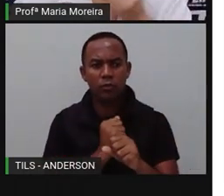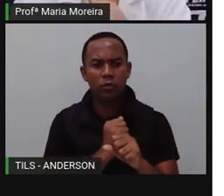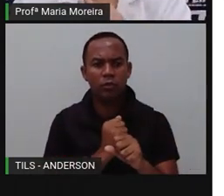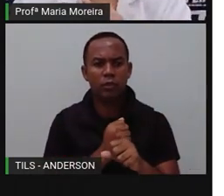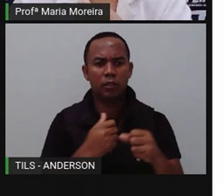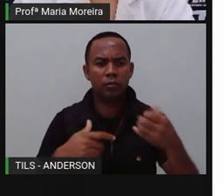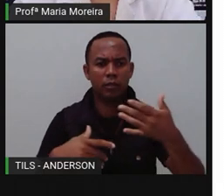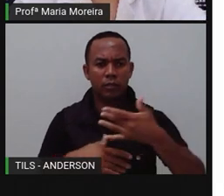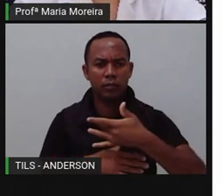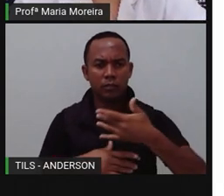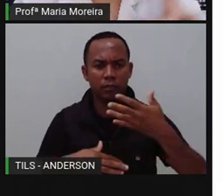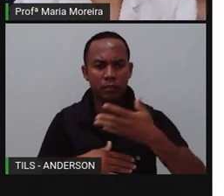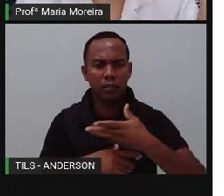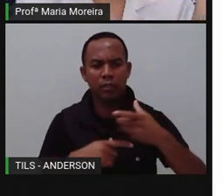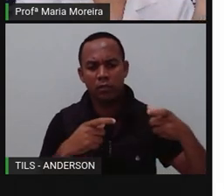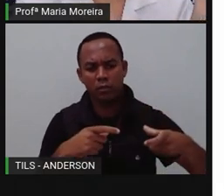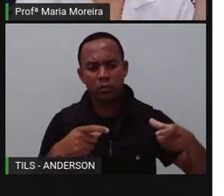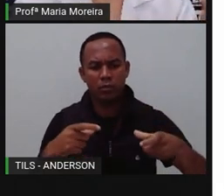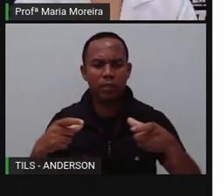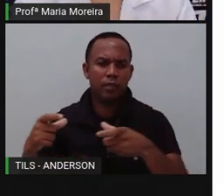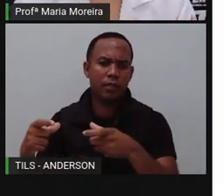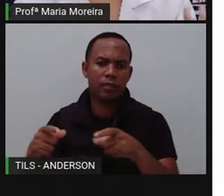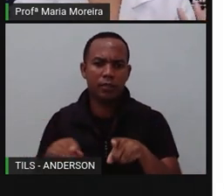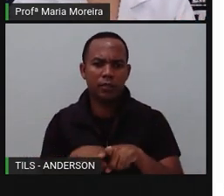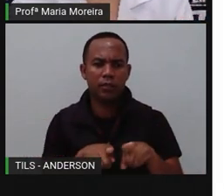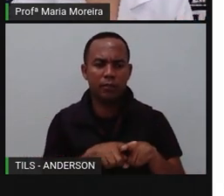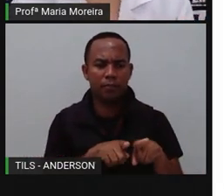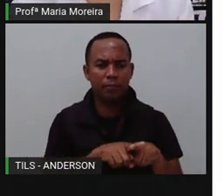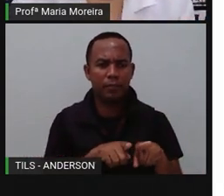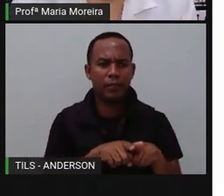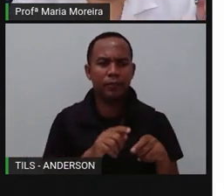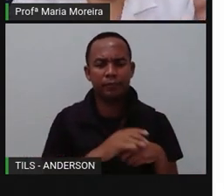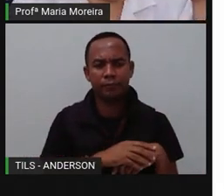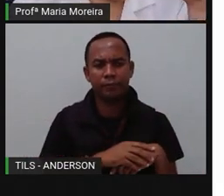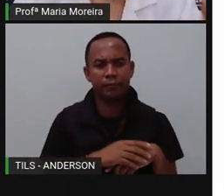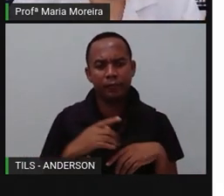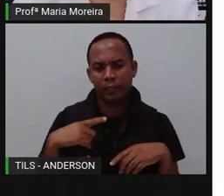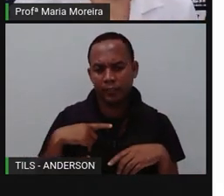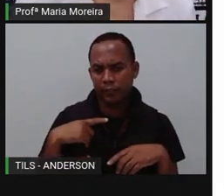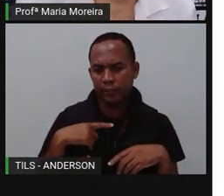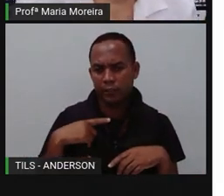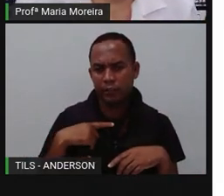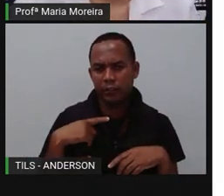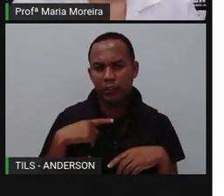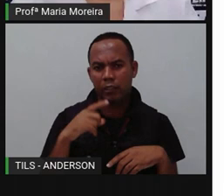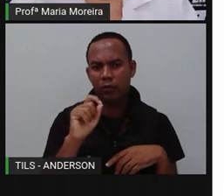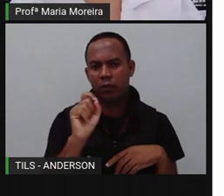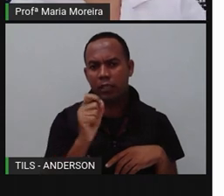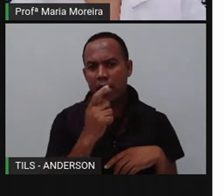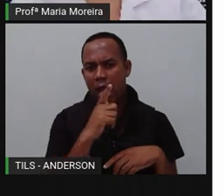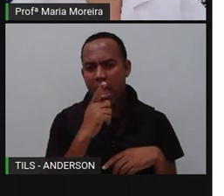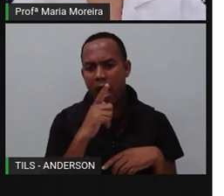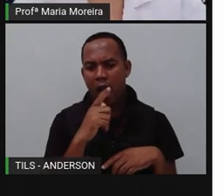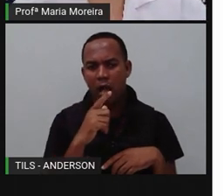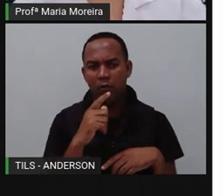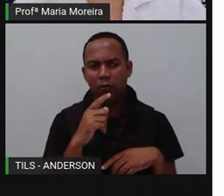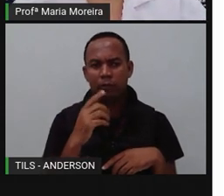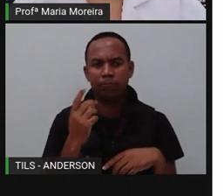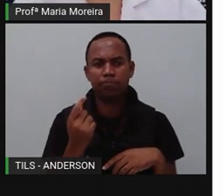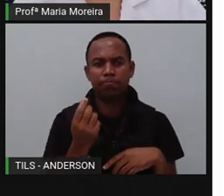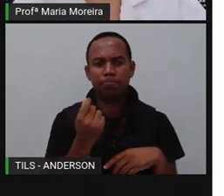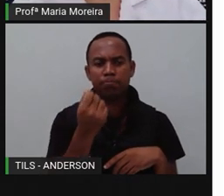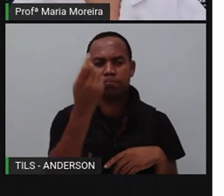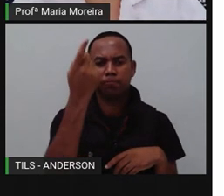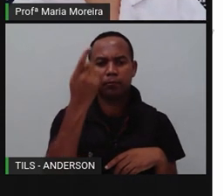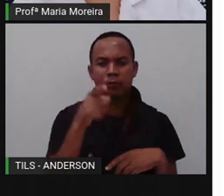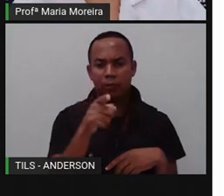começam a ser construídas próximo, né, desses locais que tinham, né, o que ele chama aí de líquido precioso. Porque é um líquido